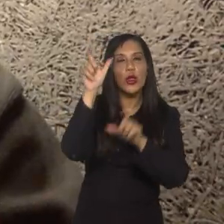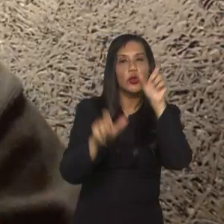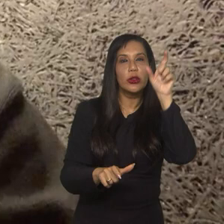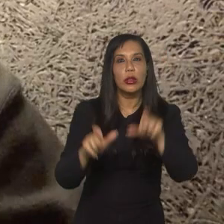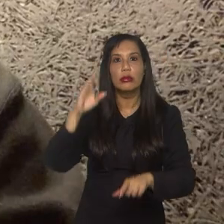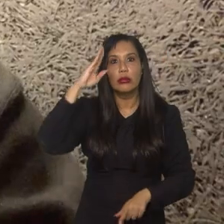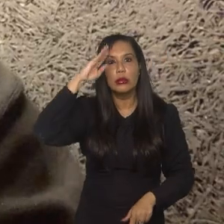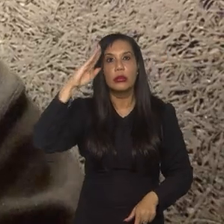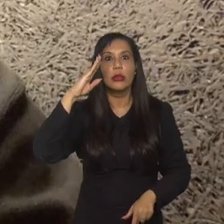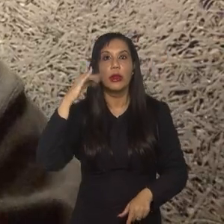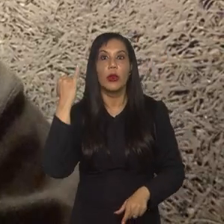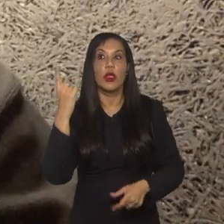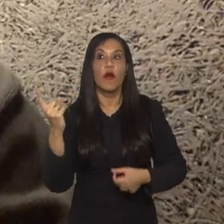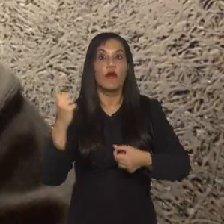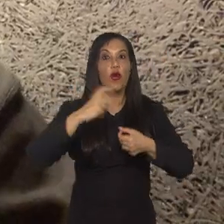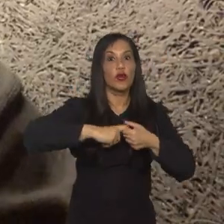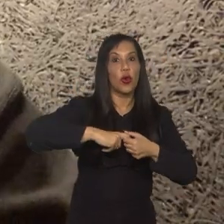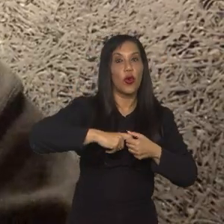fundamentais voltaram,